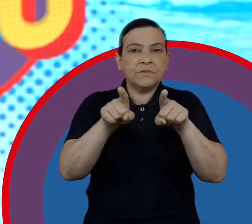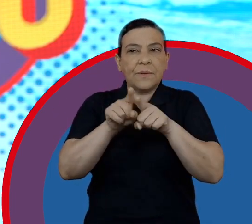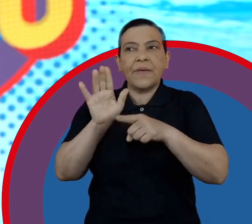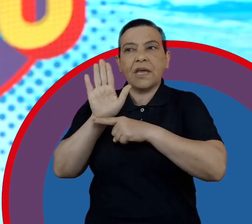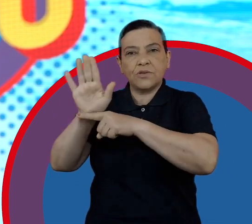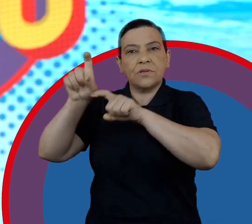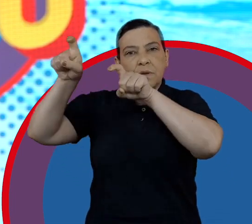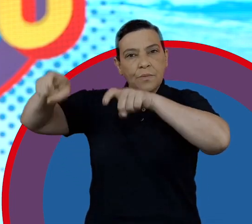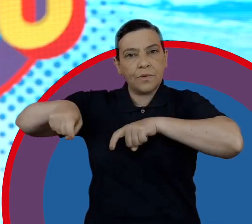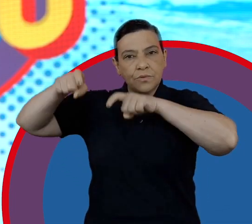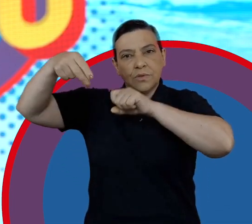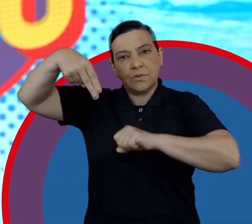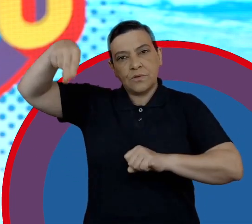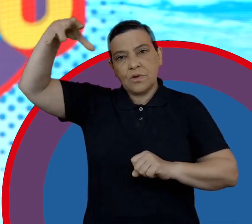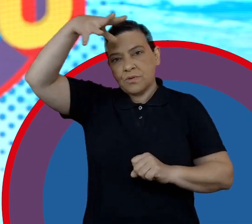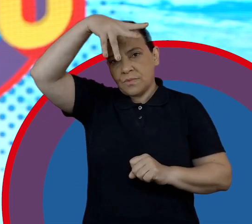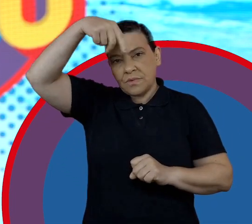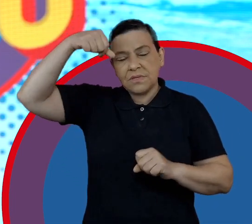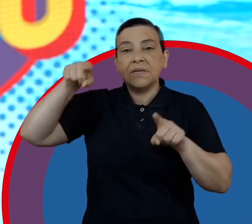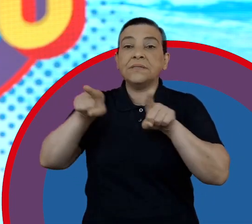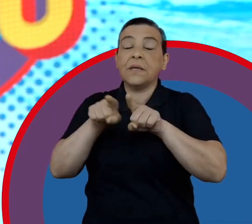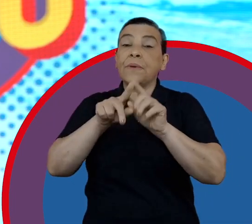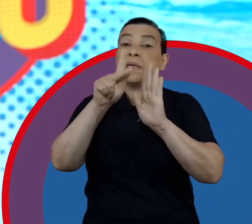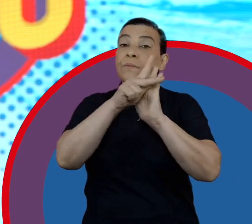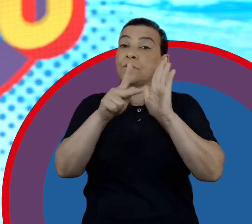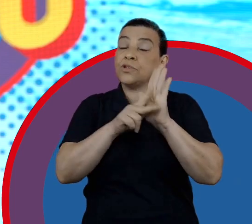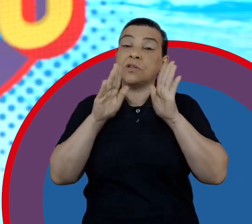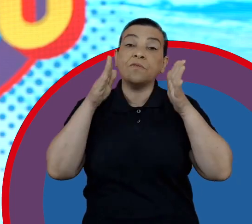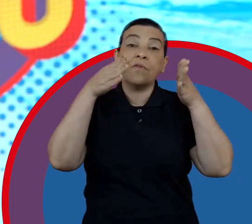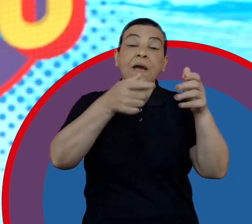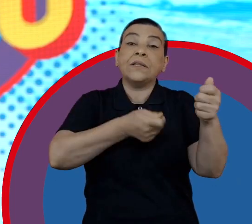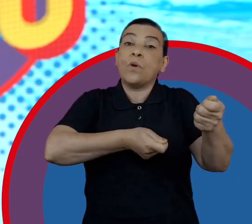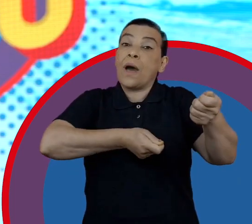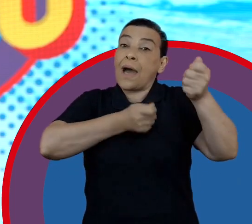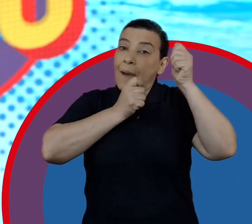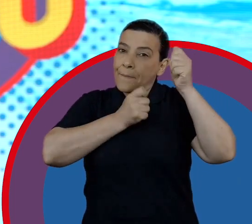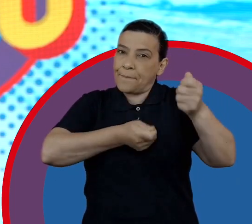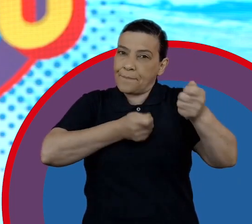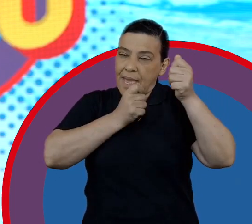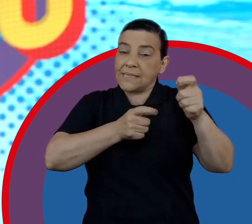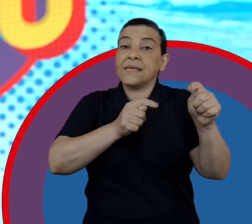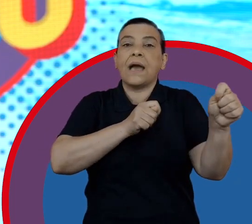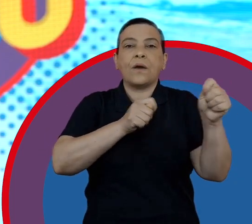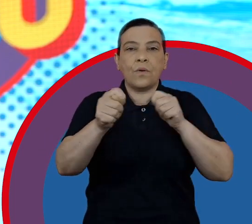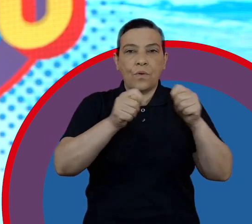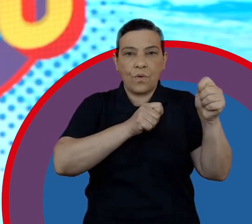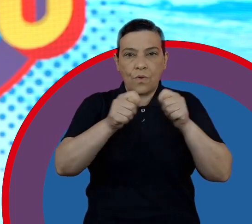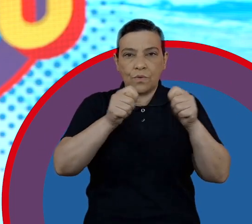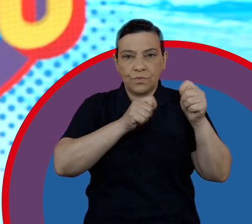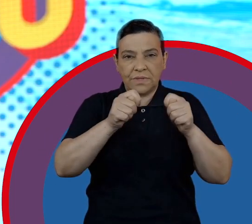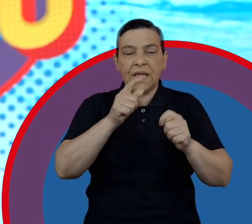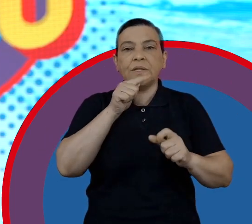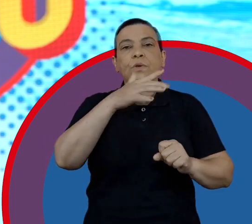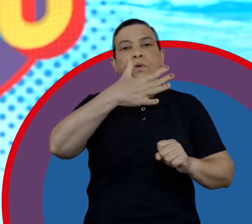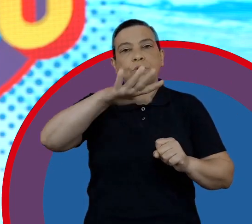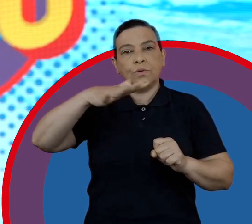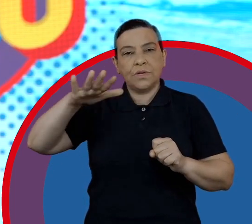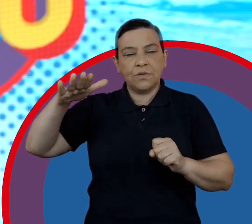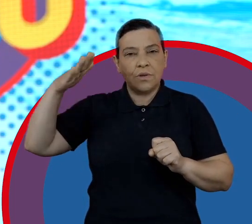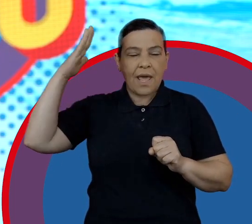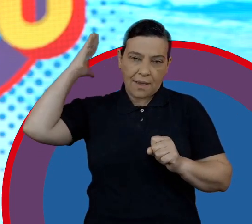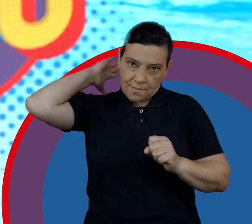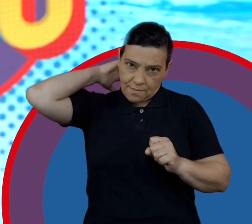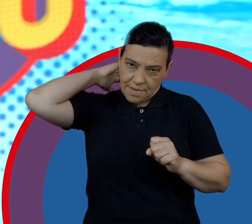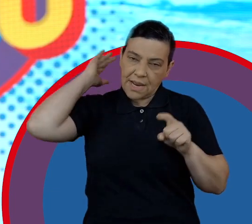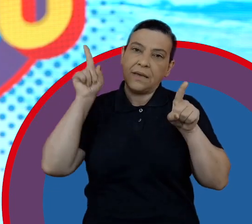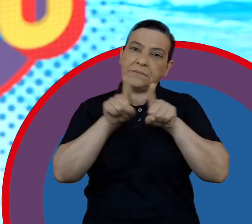Grosso. A gente tem, por exemplo, projeto ligado à pesca sustentável no litoral do Pará, apoiando pescadores e toda